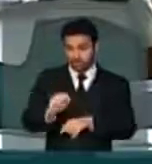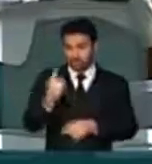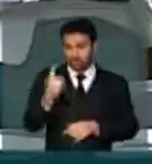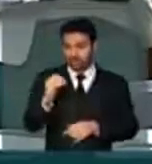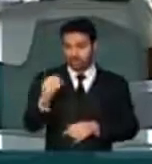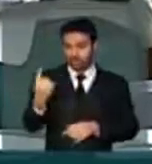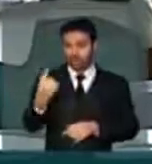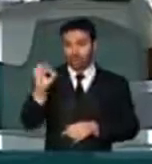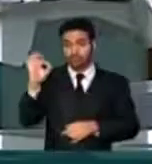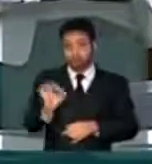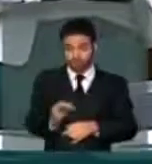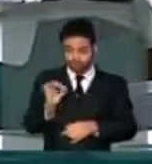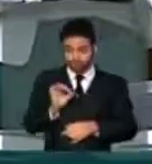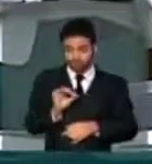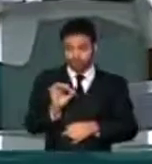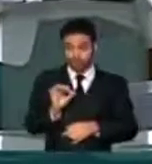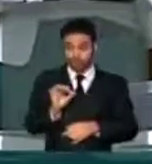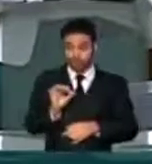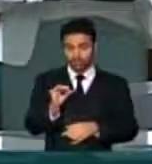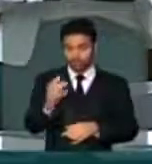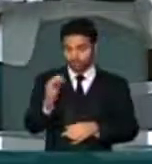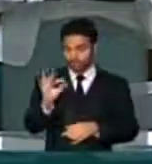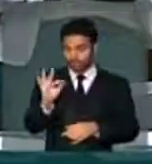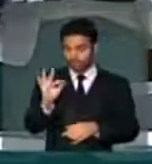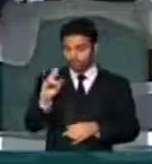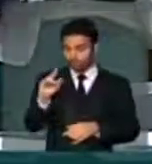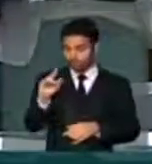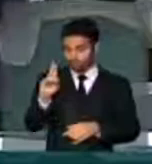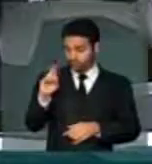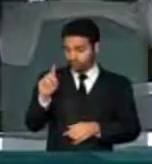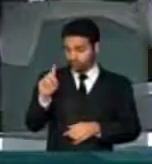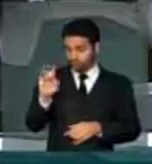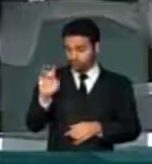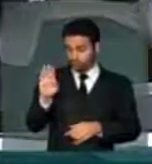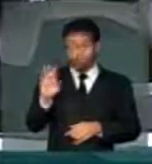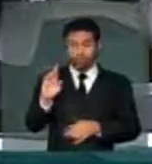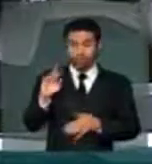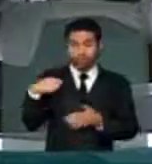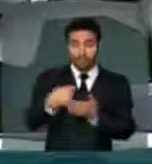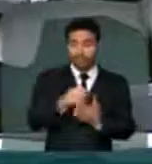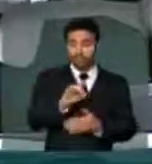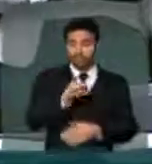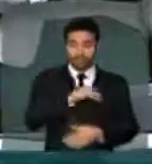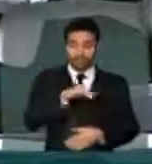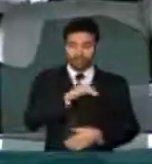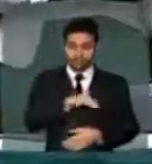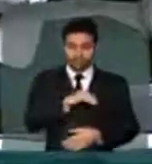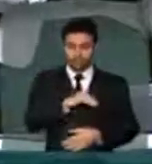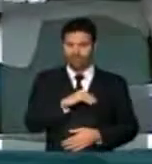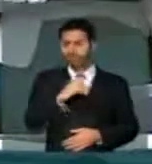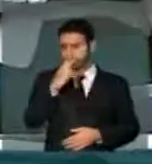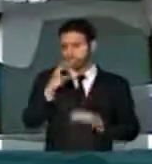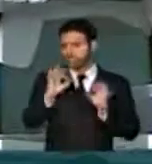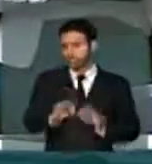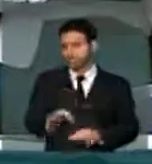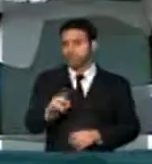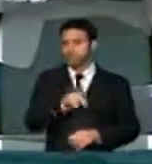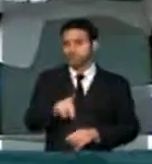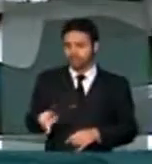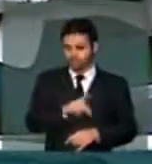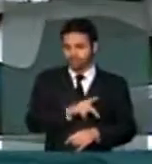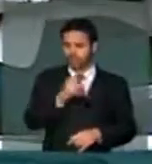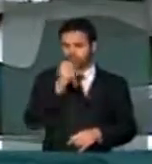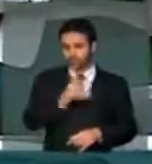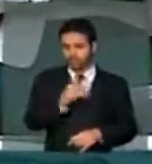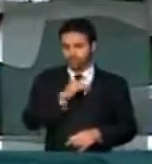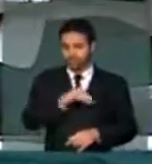% da sua folha do Fundeb, da sua arrecadação do Fundeb, melhor dizendo, com o pagamento da folha do magistério. Que eu entendo que é justo, os professores têm que ser bem remunerados,